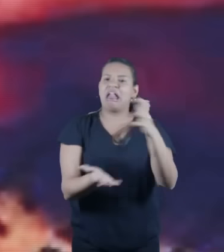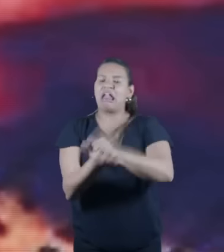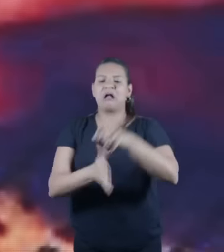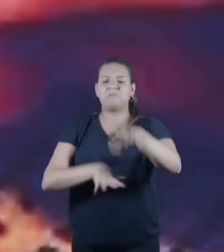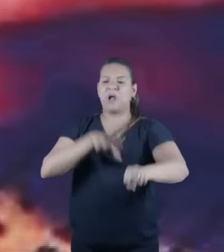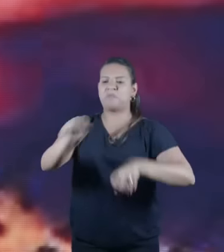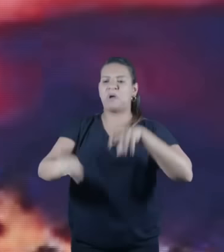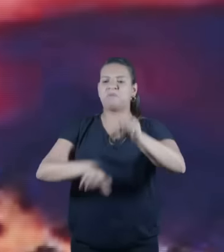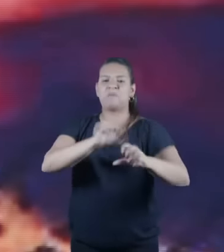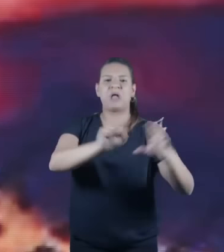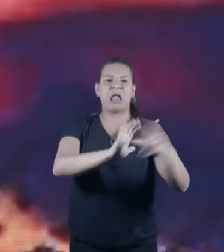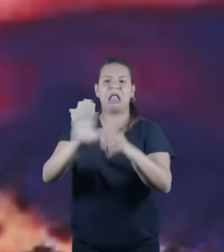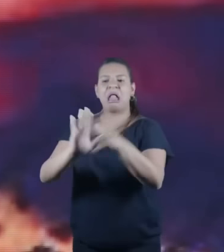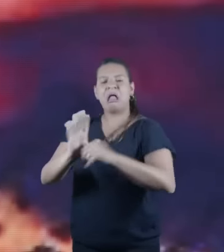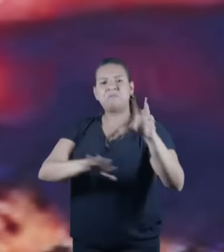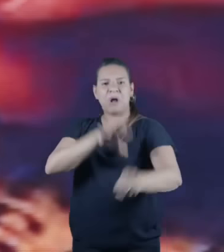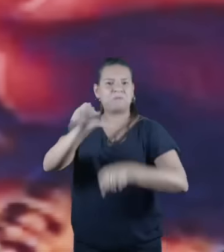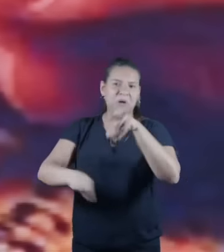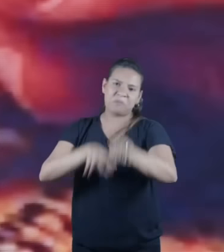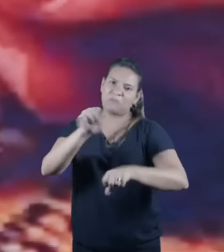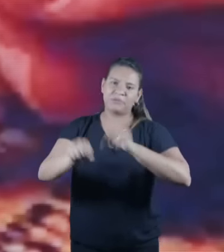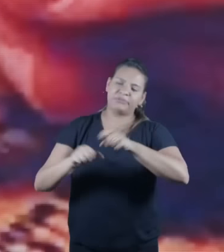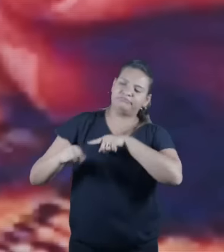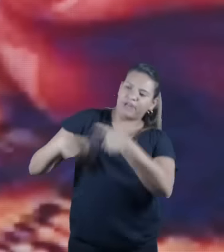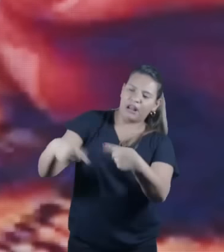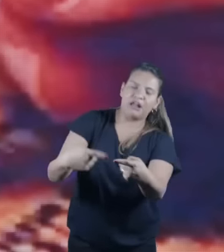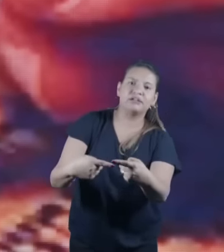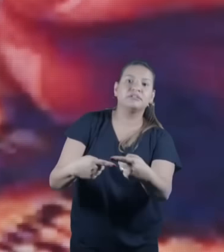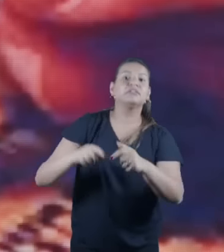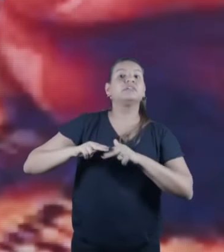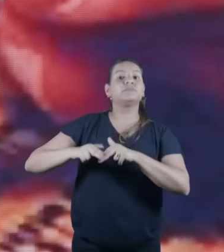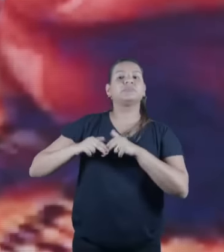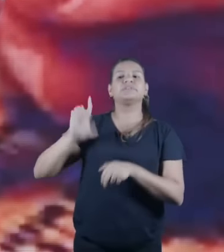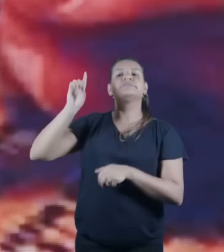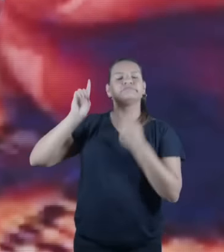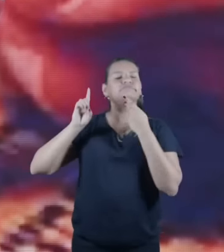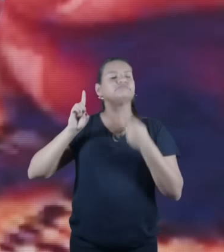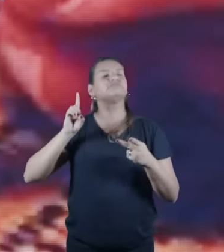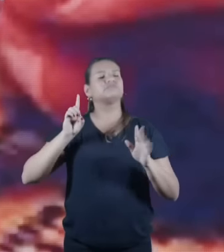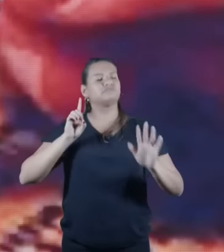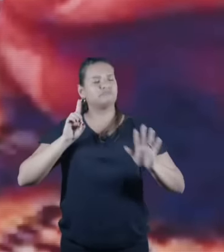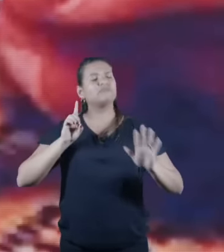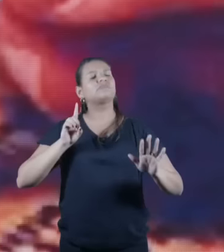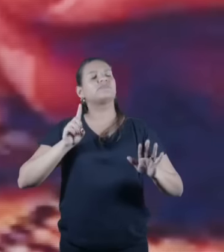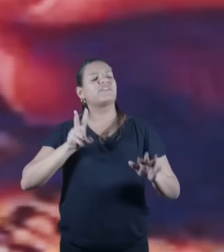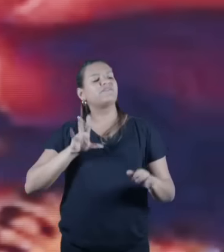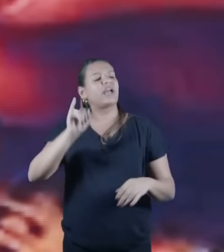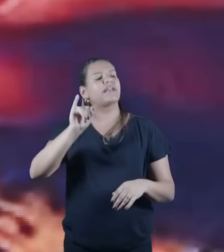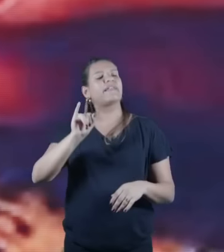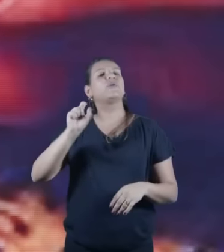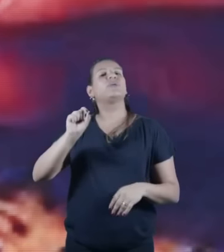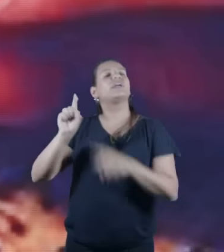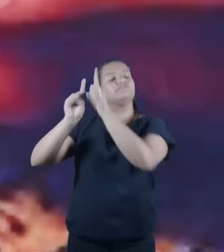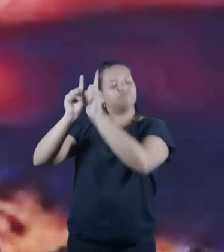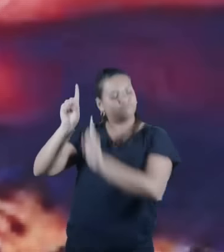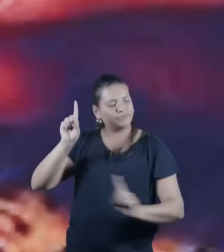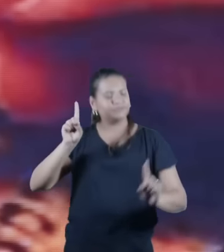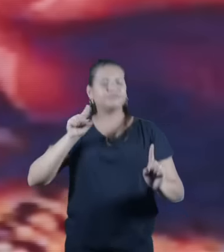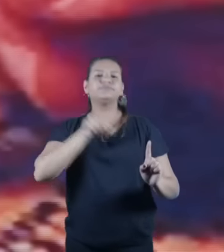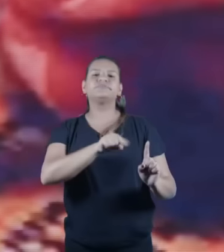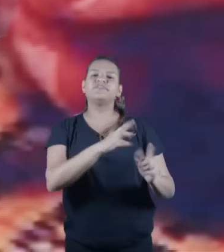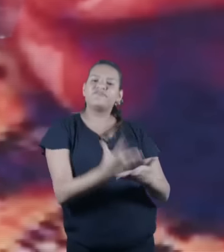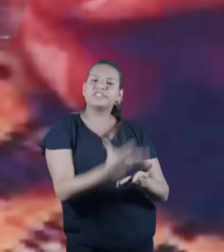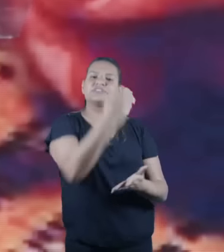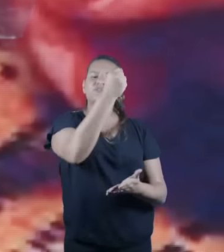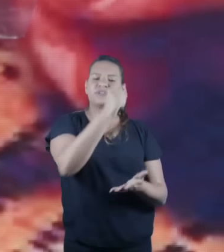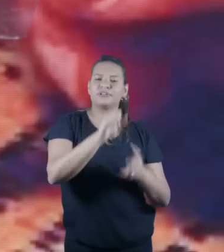por isso, Deus promete enviar um salvador, um Messias, que vai resgatar o seu povo. E a gente sabe como ele